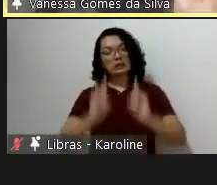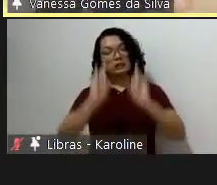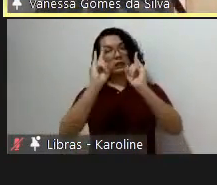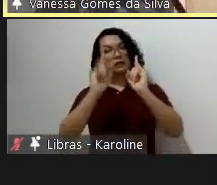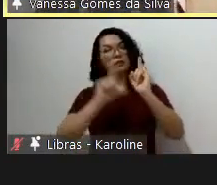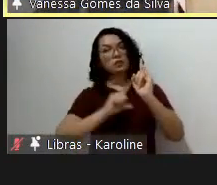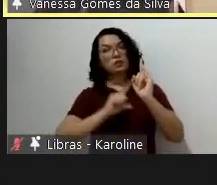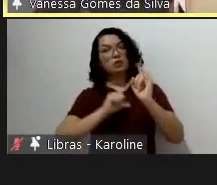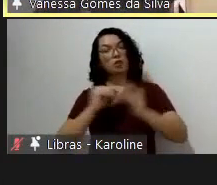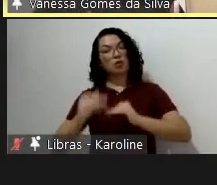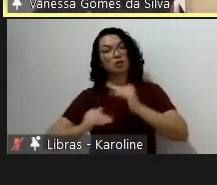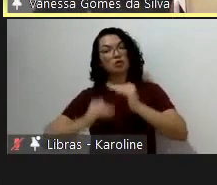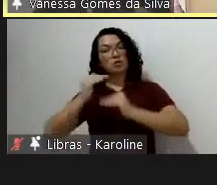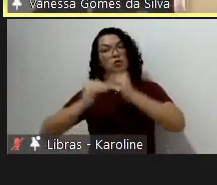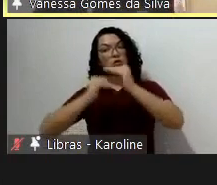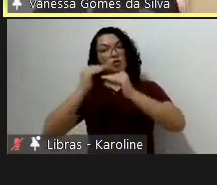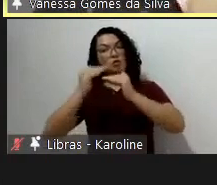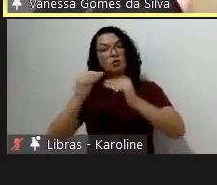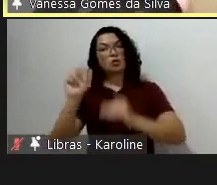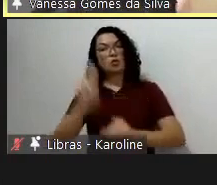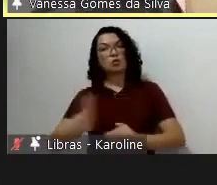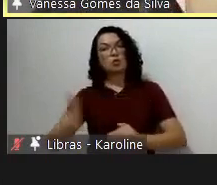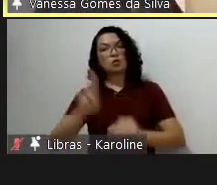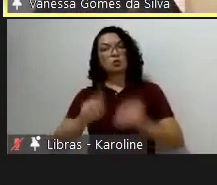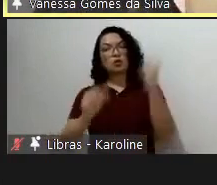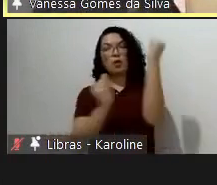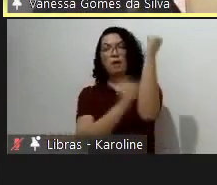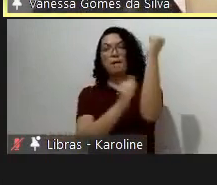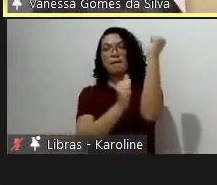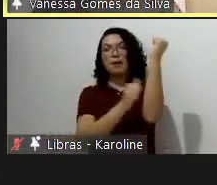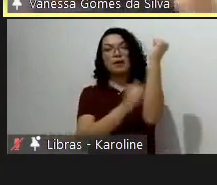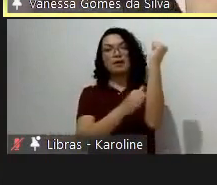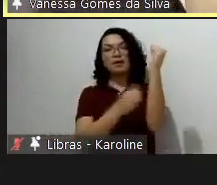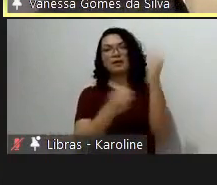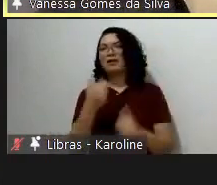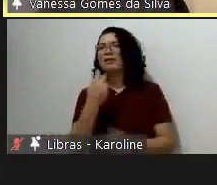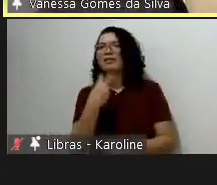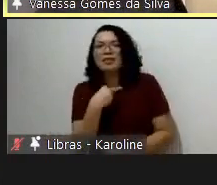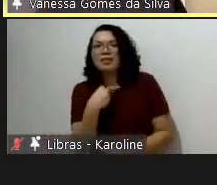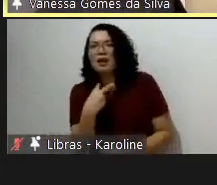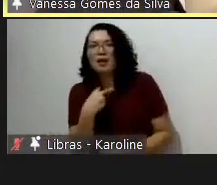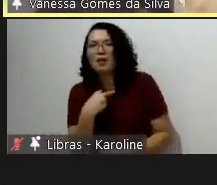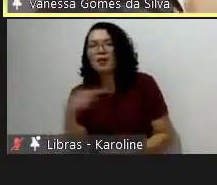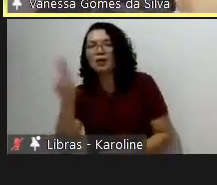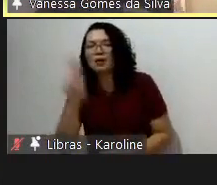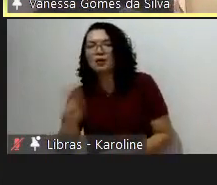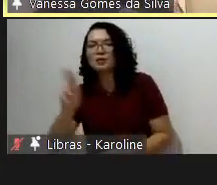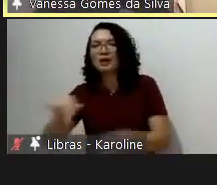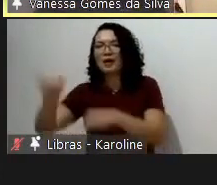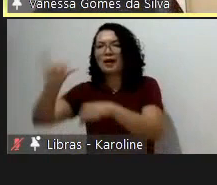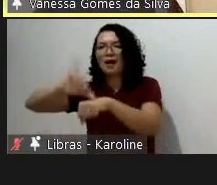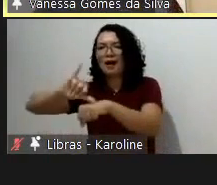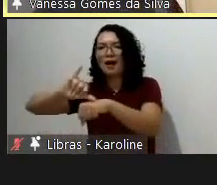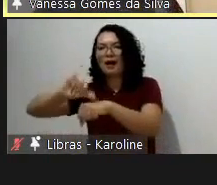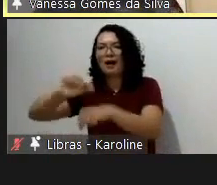foi desenvolvido para ser feito em madeira, ele não vai poder ser feito em aço. O edifício do Centro Aldo Leopoldo foi